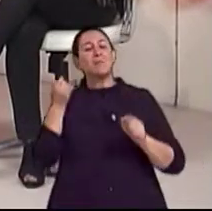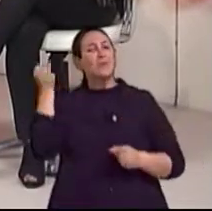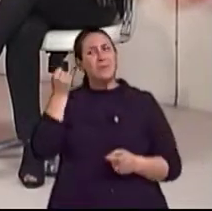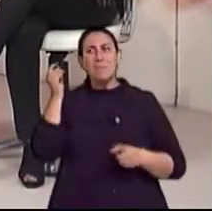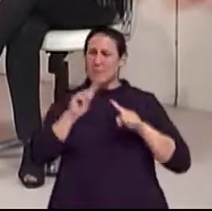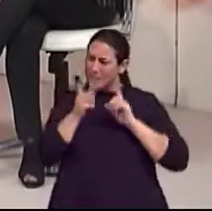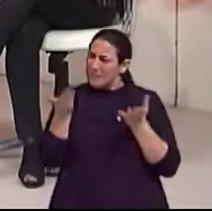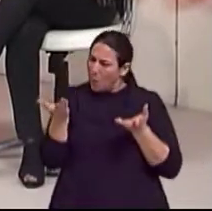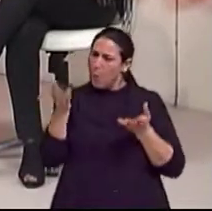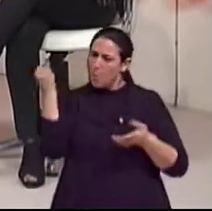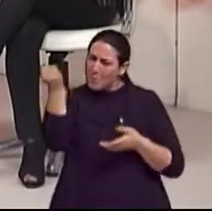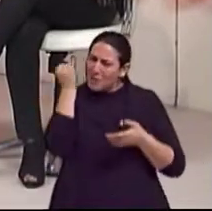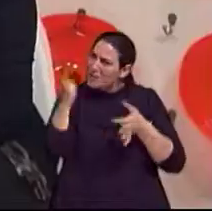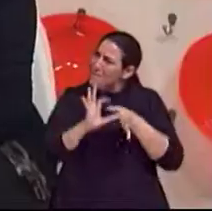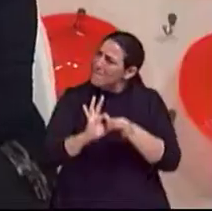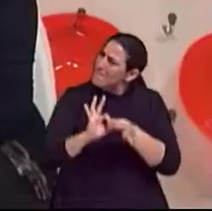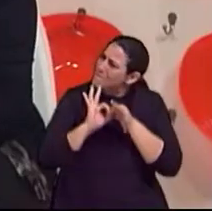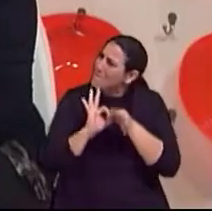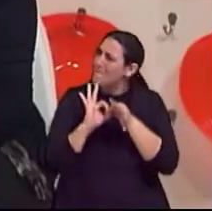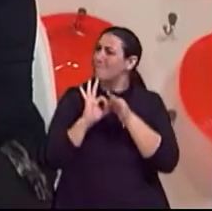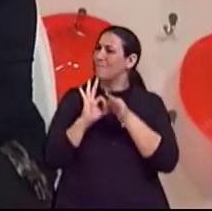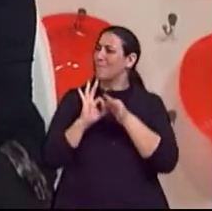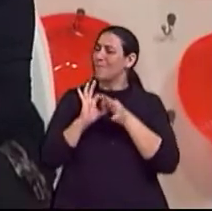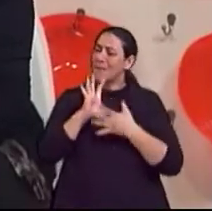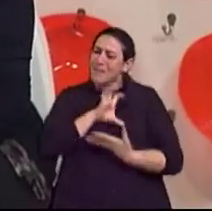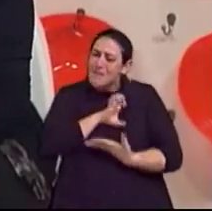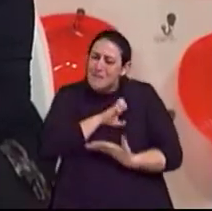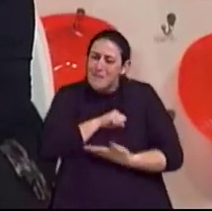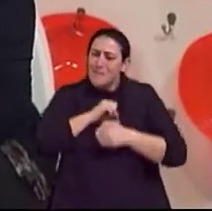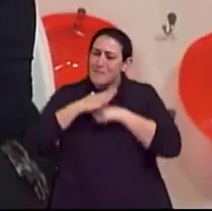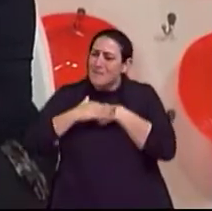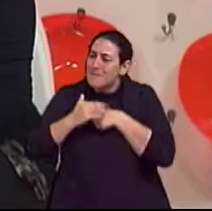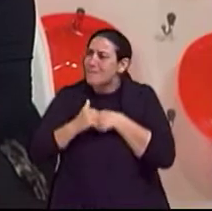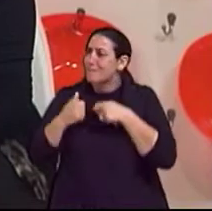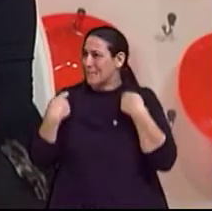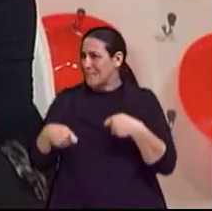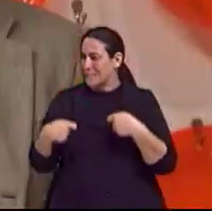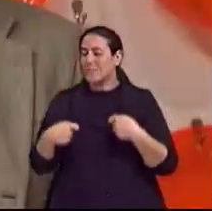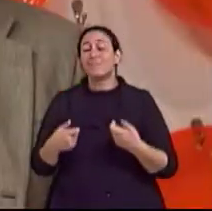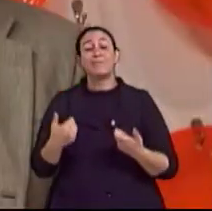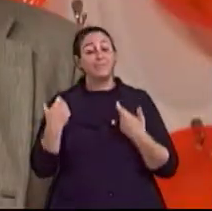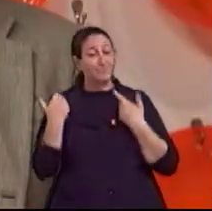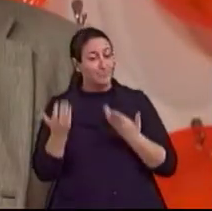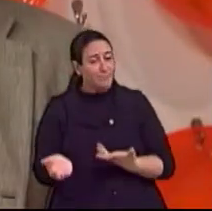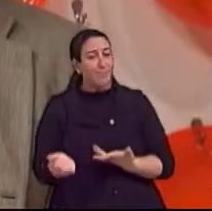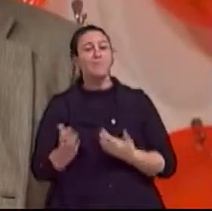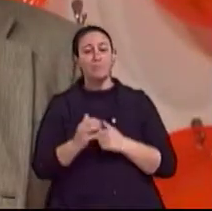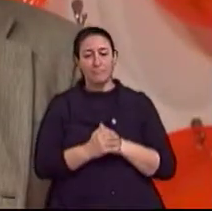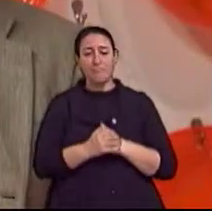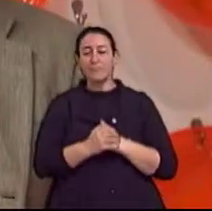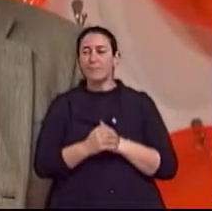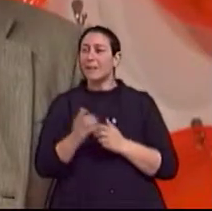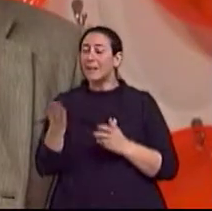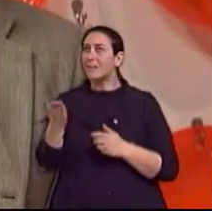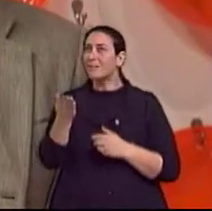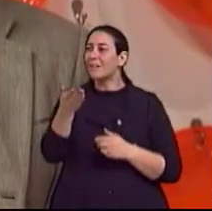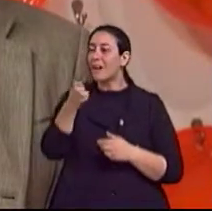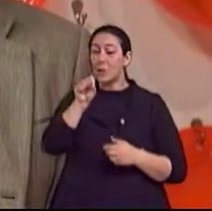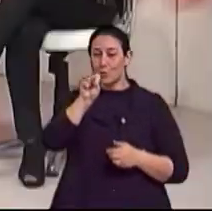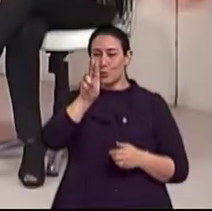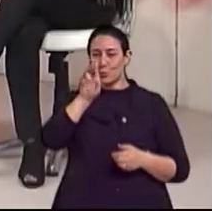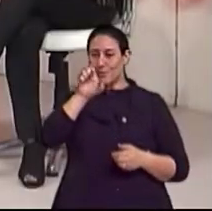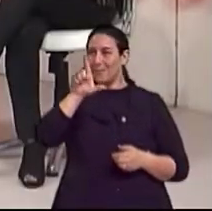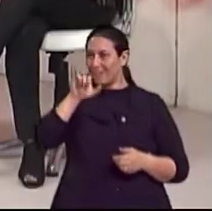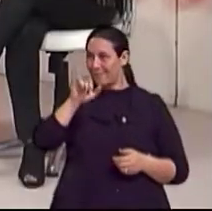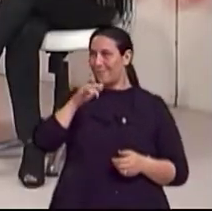vínculo afetivo é que não pode morrer, né, doutor? Não. Então... Ela disse... A Sueli dizia